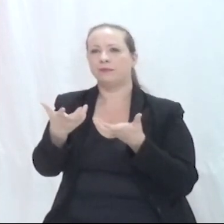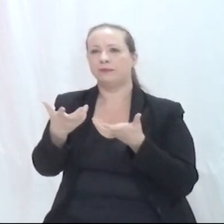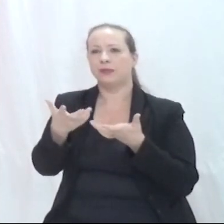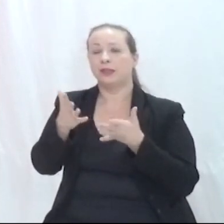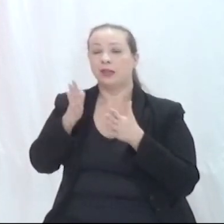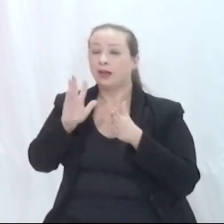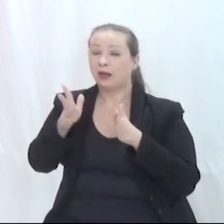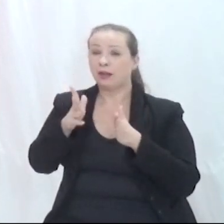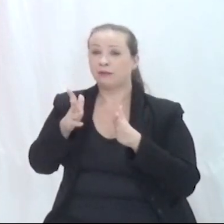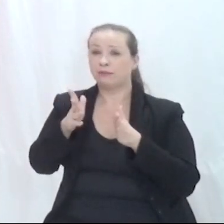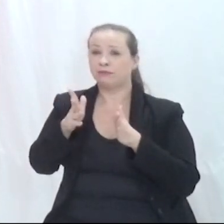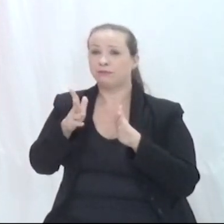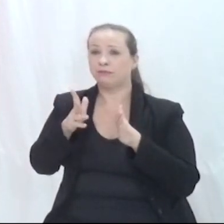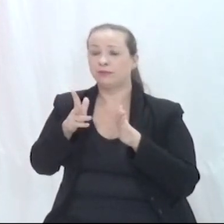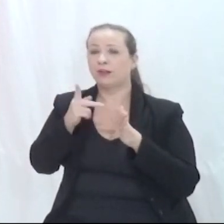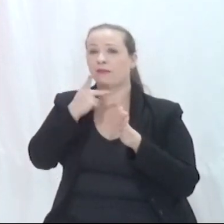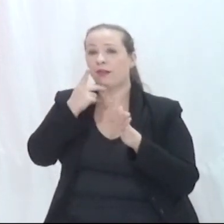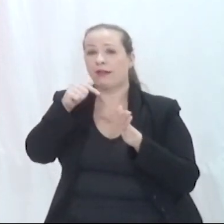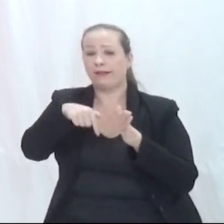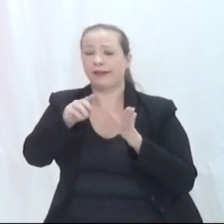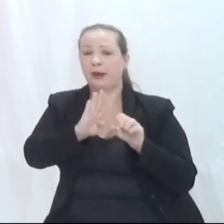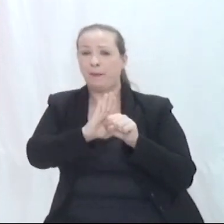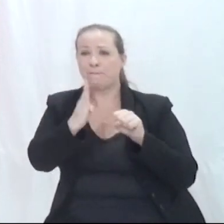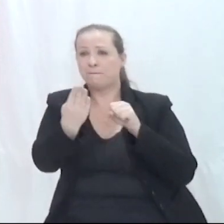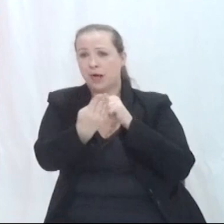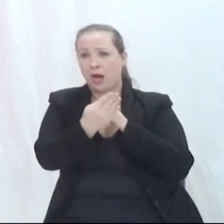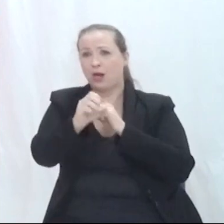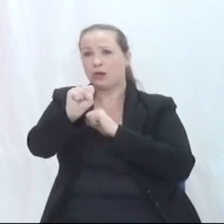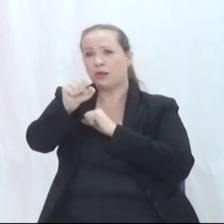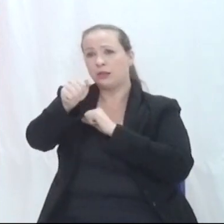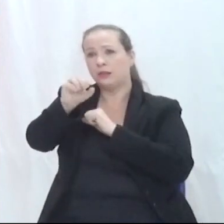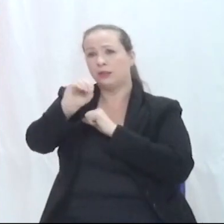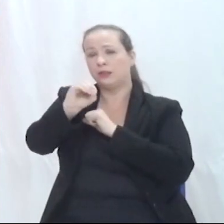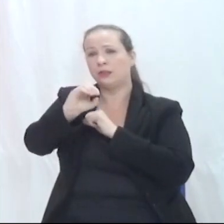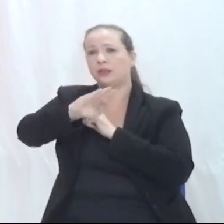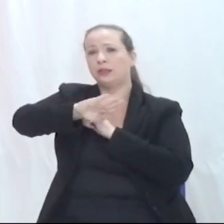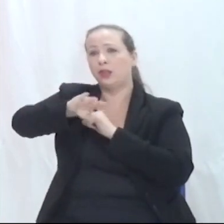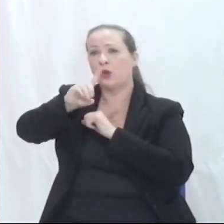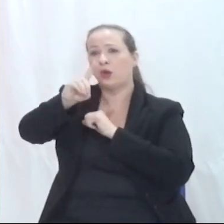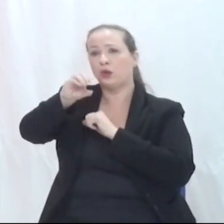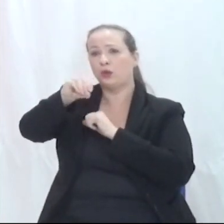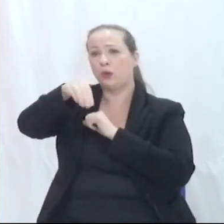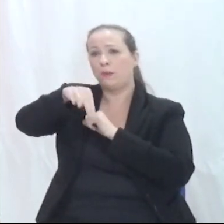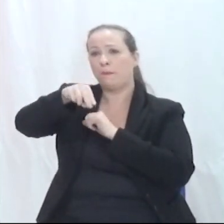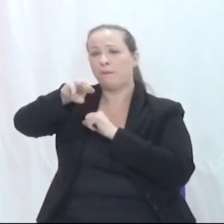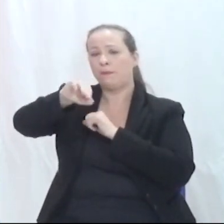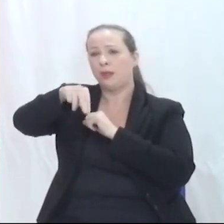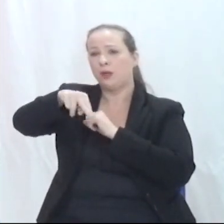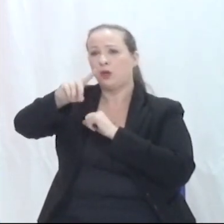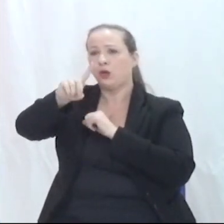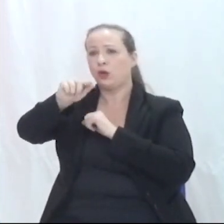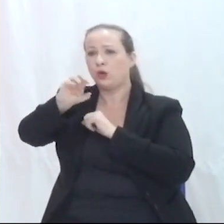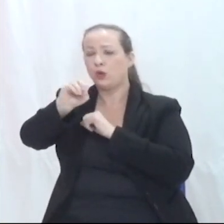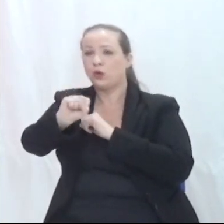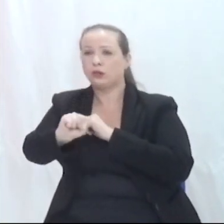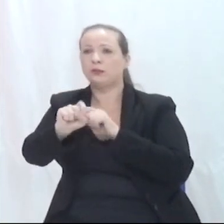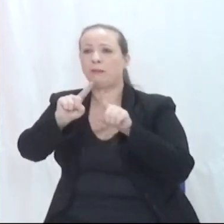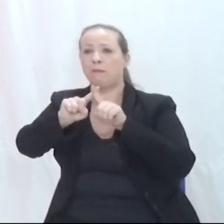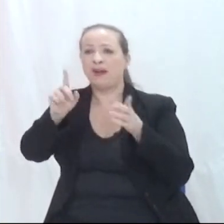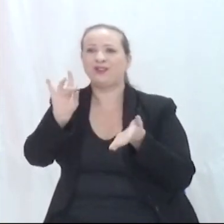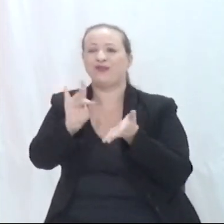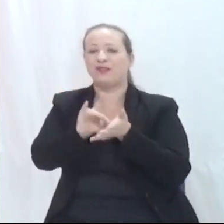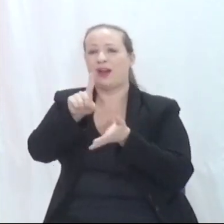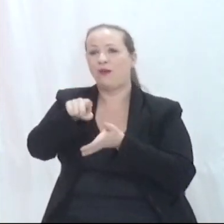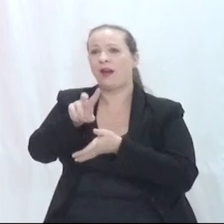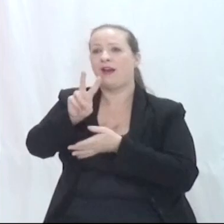já é conhecido por bairro São Domingos, mas documentalmente está como vila São Domingos. Então, é um prazer muito grande poder ser proponente desse